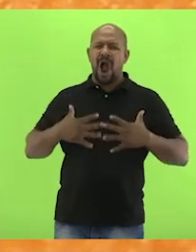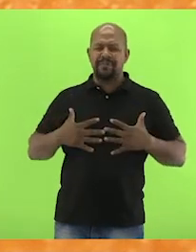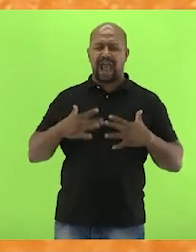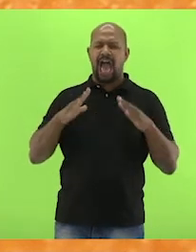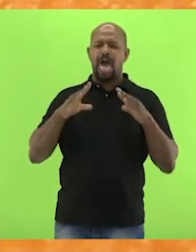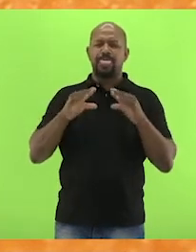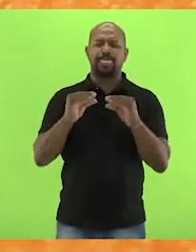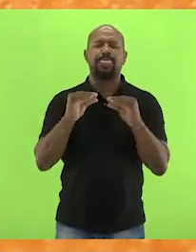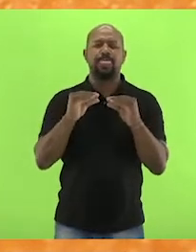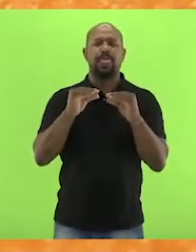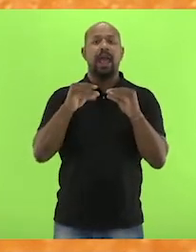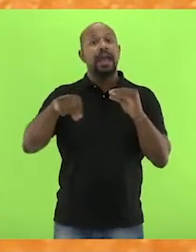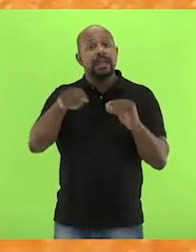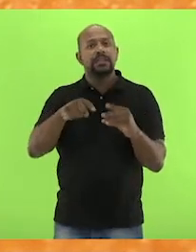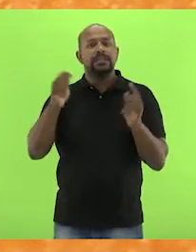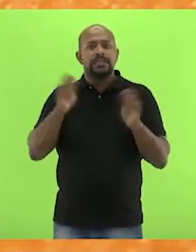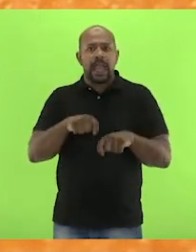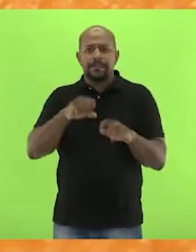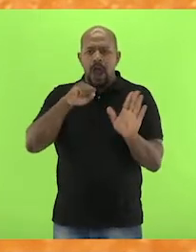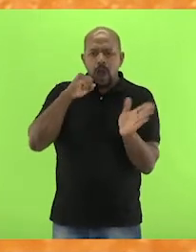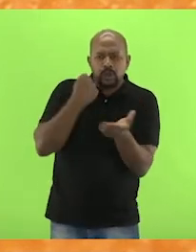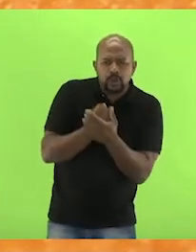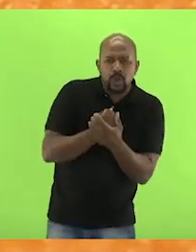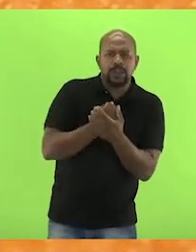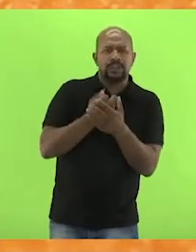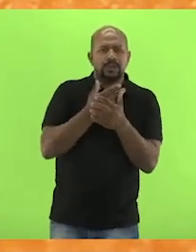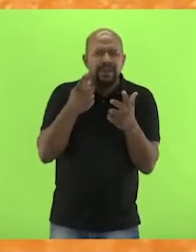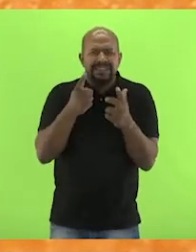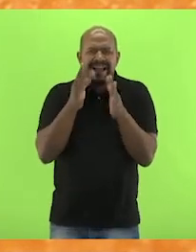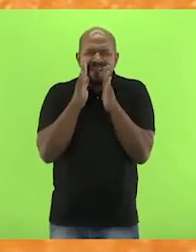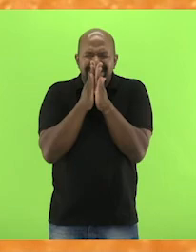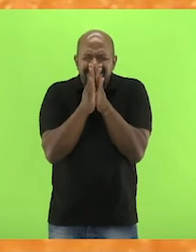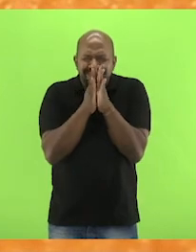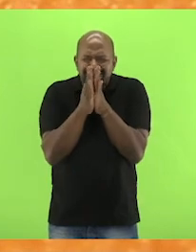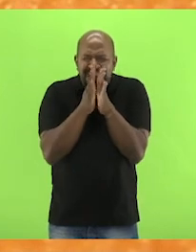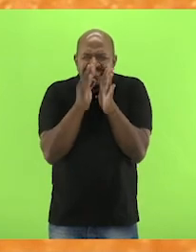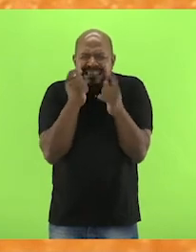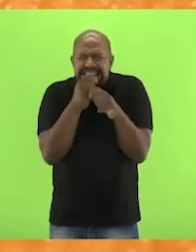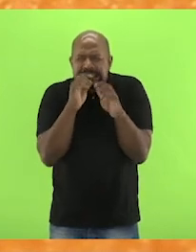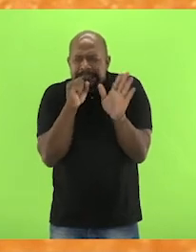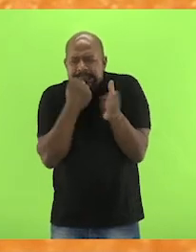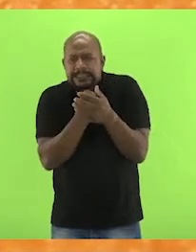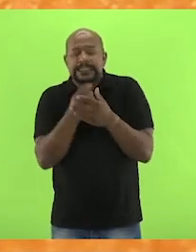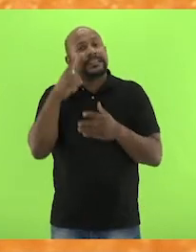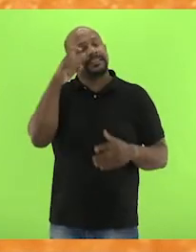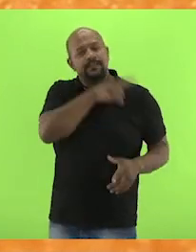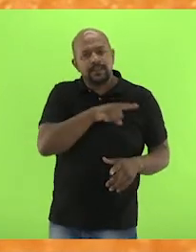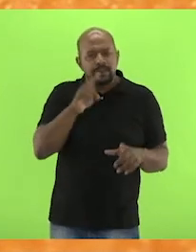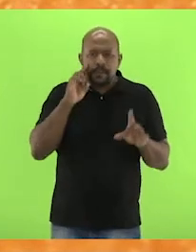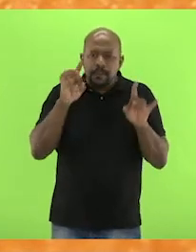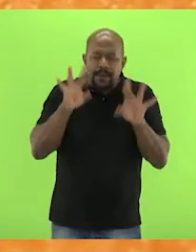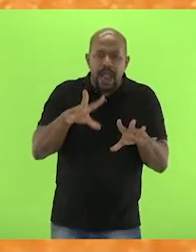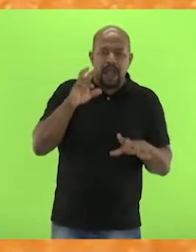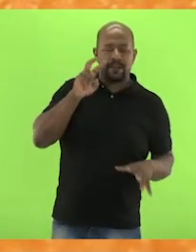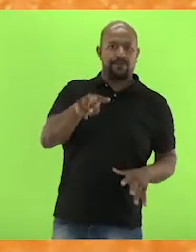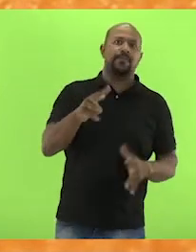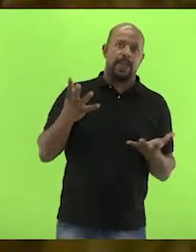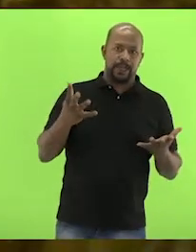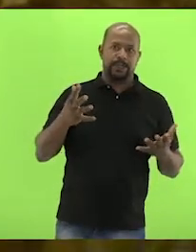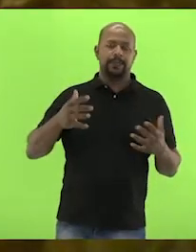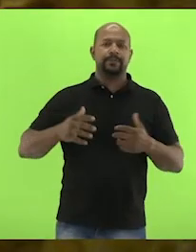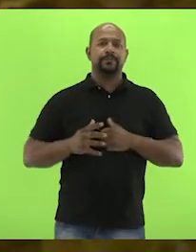Isso permite que se escondam em frestas muito estreitas. E por isso é difícil de serem visualizados.